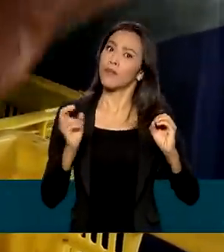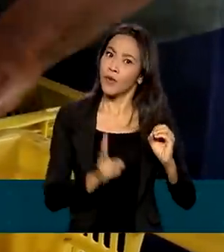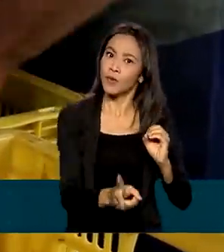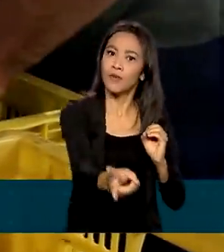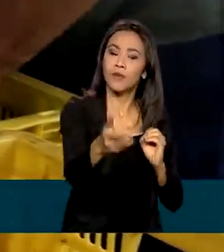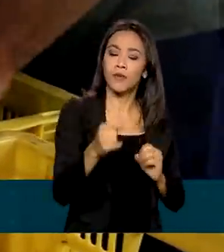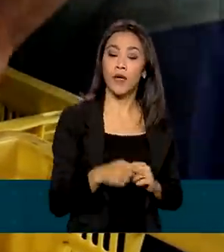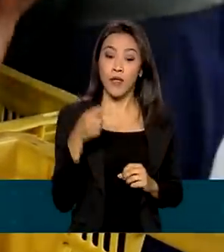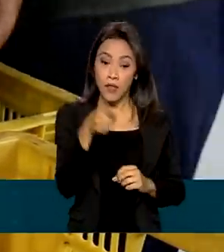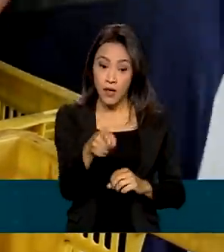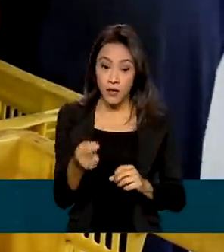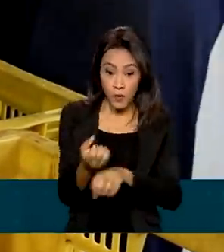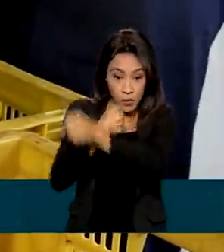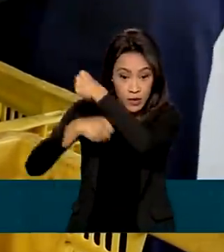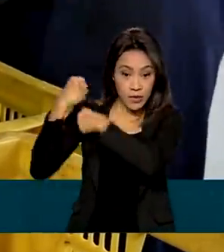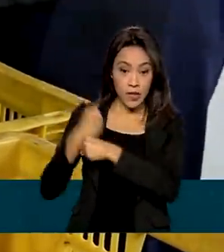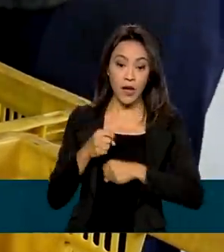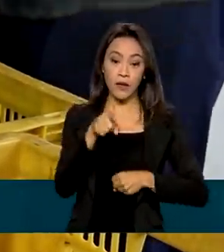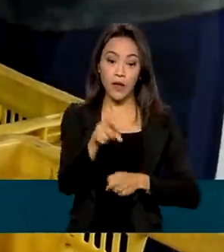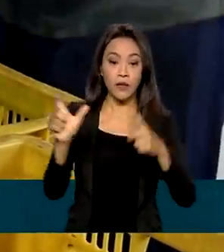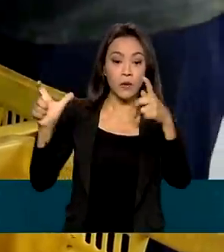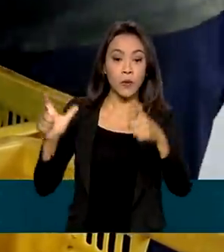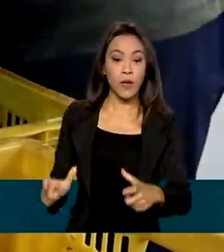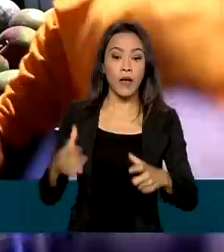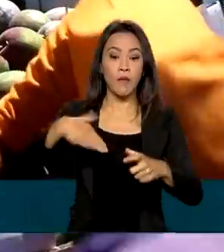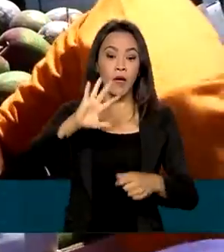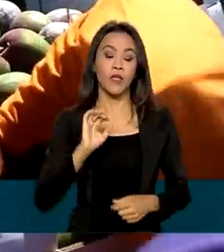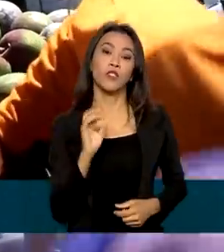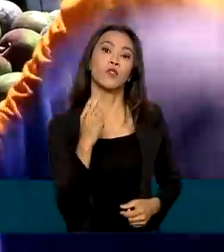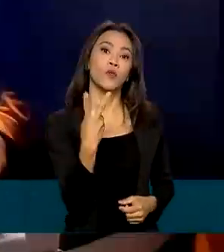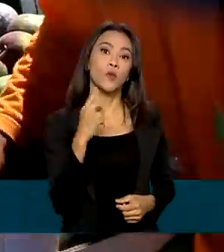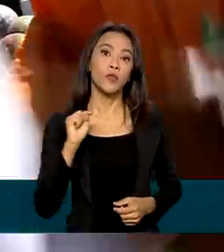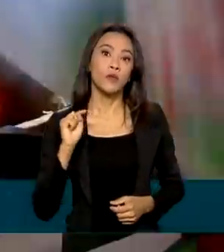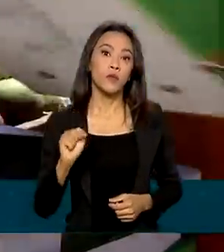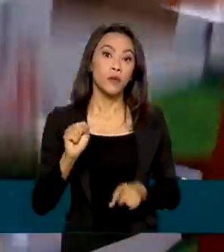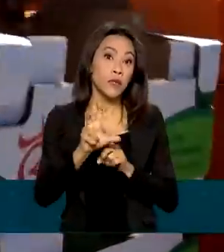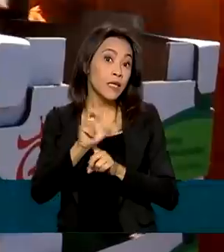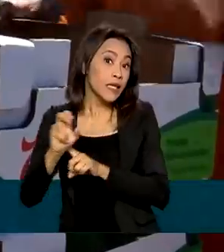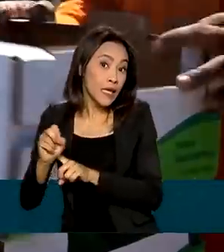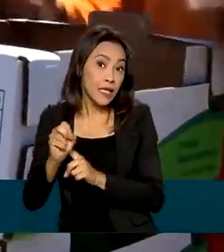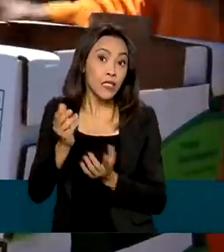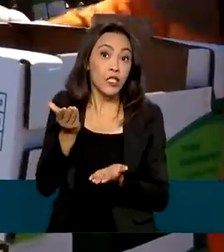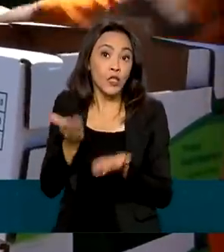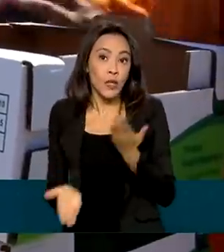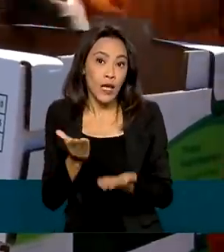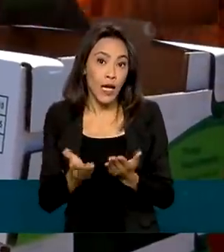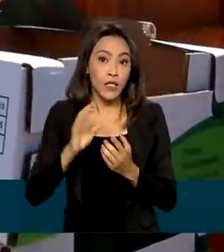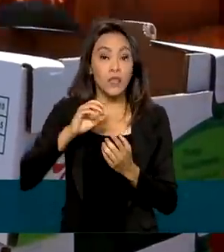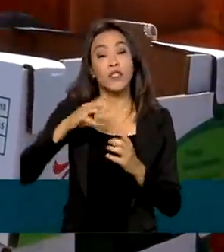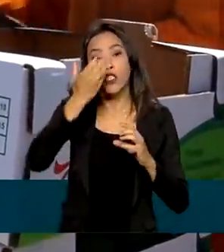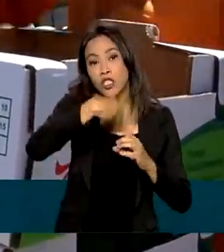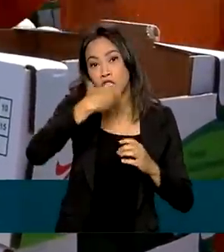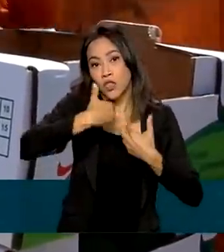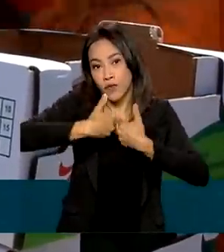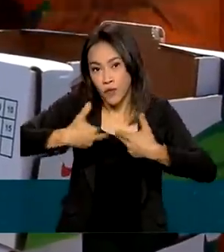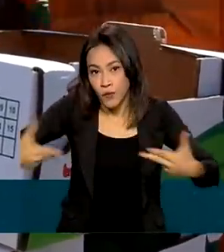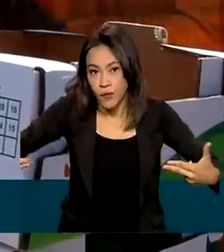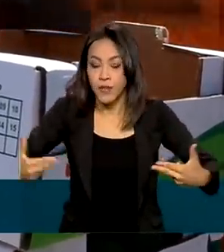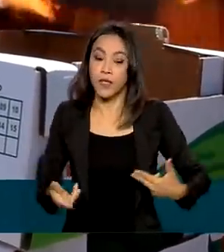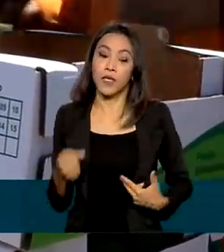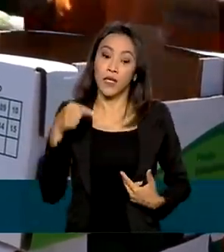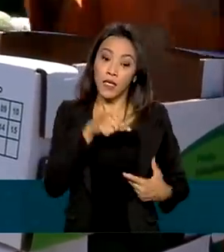a propriedade do Hervino produziu mais de 2.500 toneladas de fruta. E com o apoio da Codevasp, a Companhia de